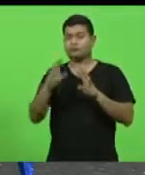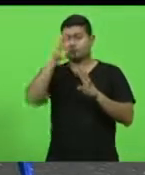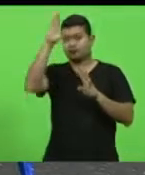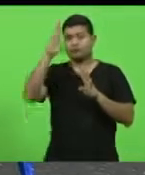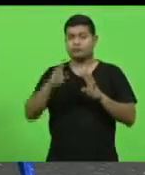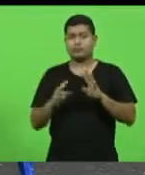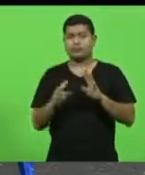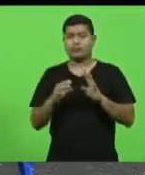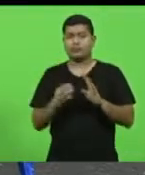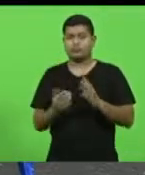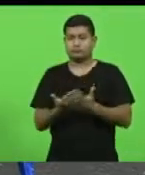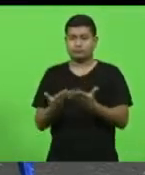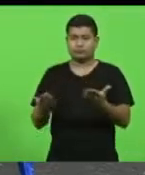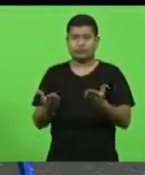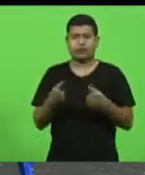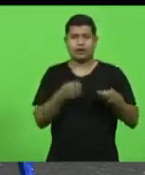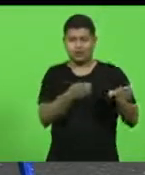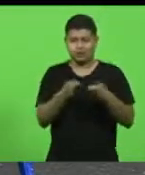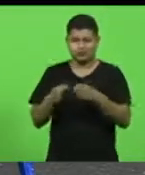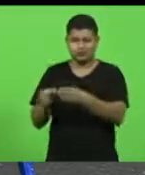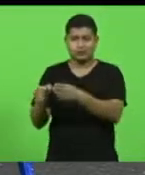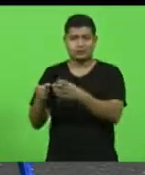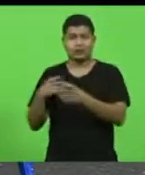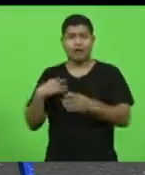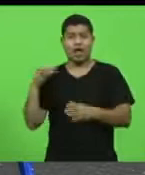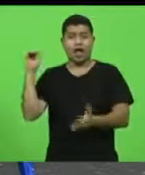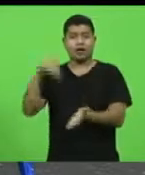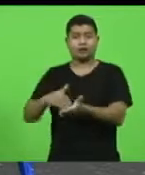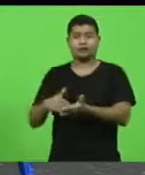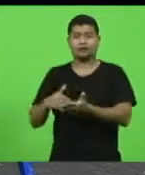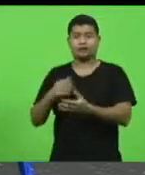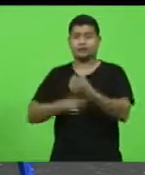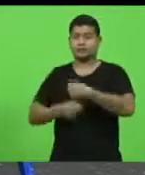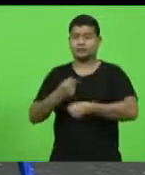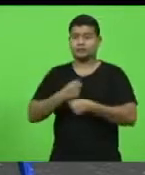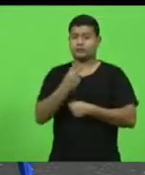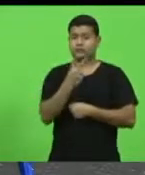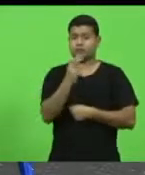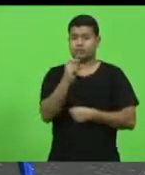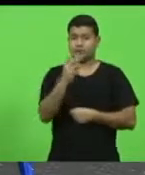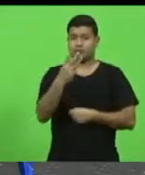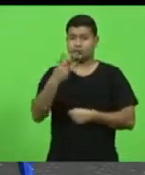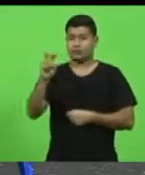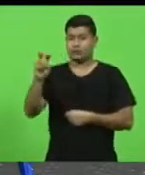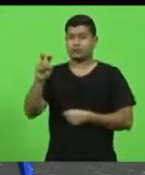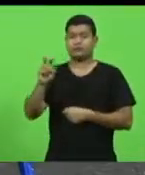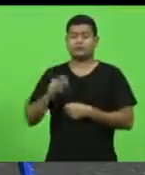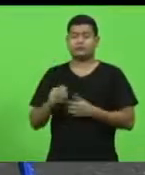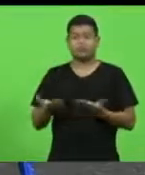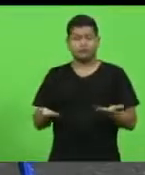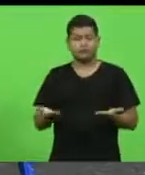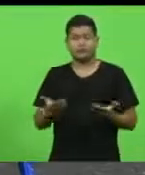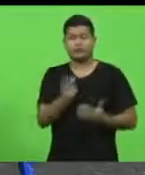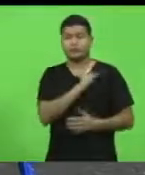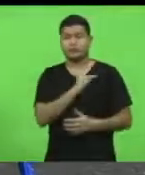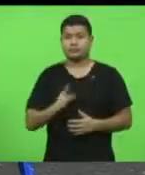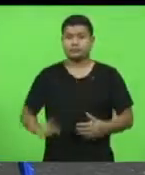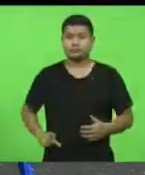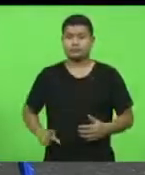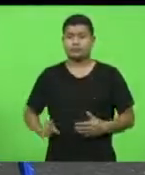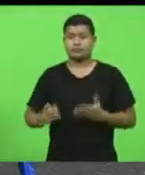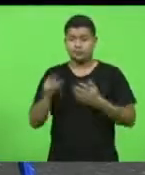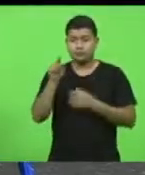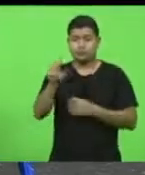2035. Então, senhor presidente, com a autoridade